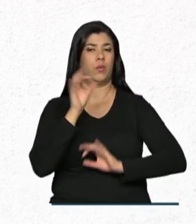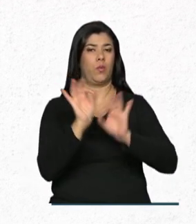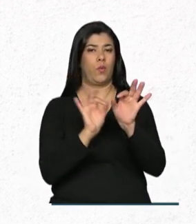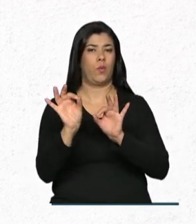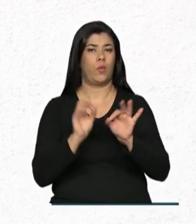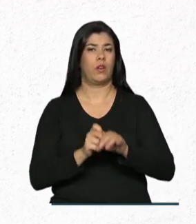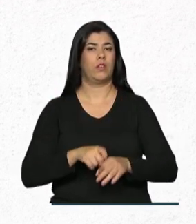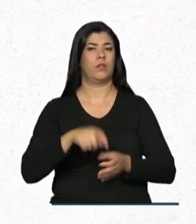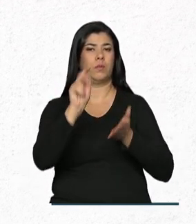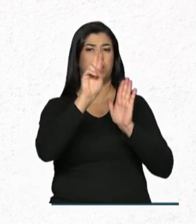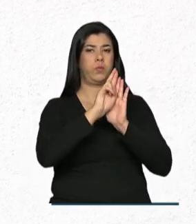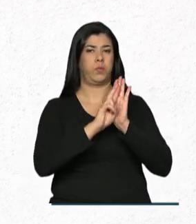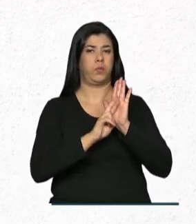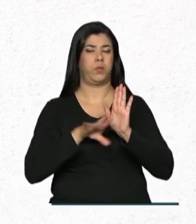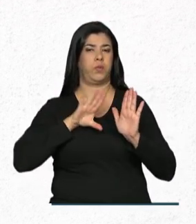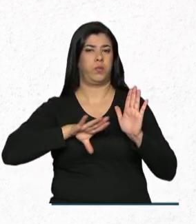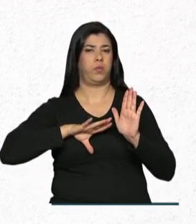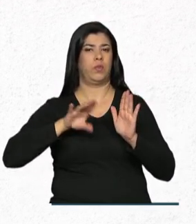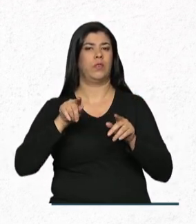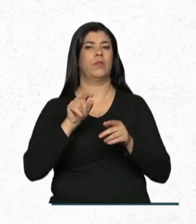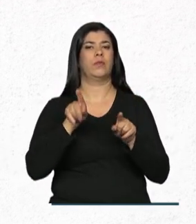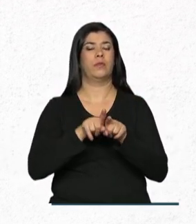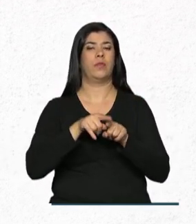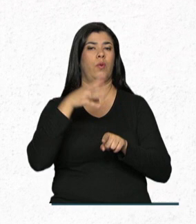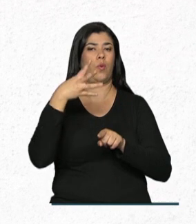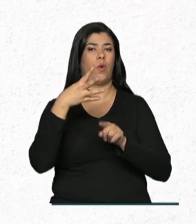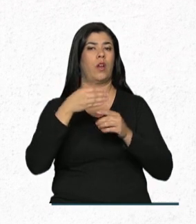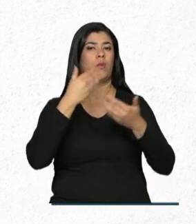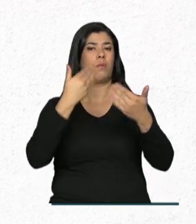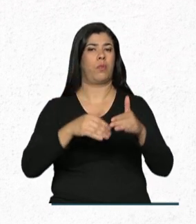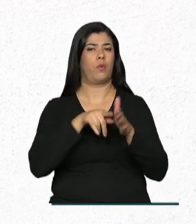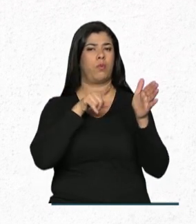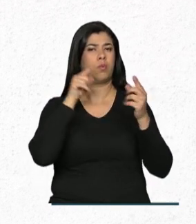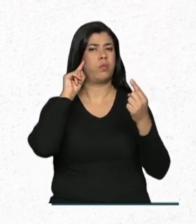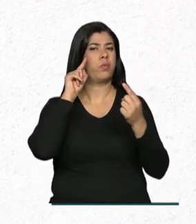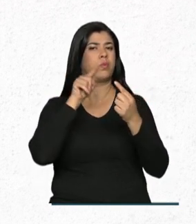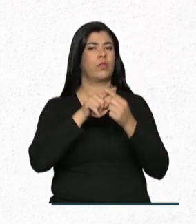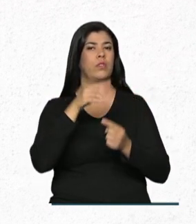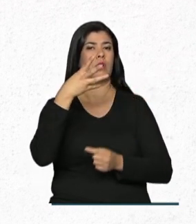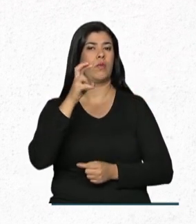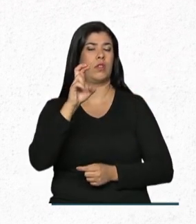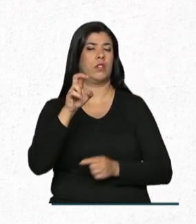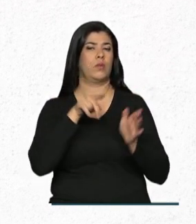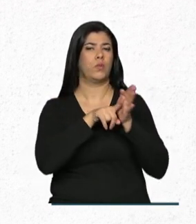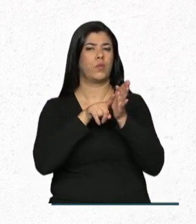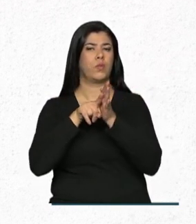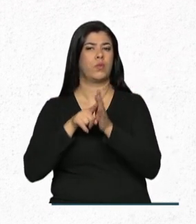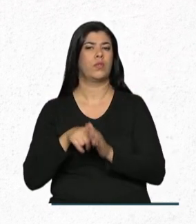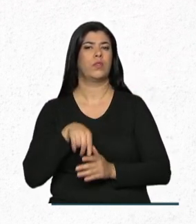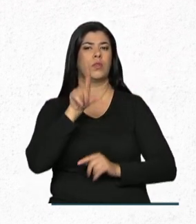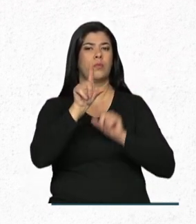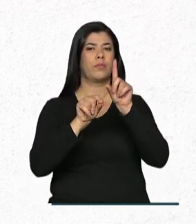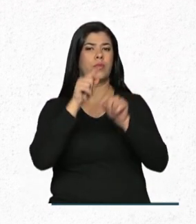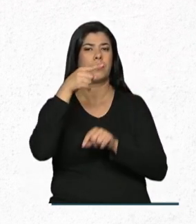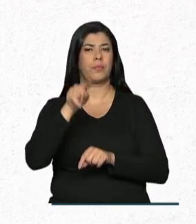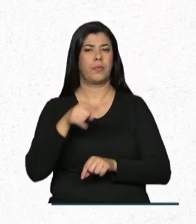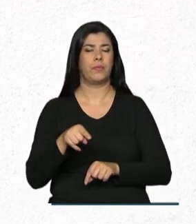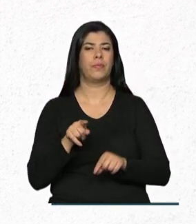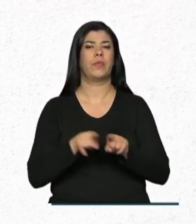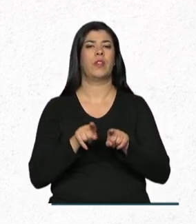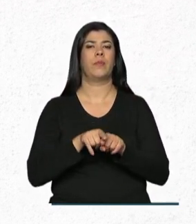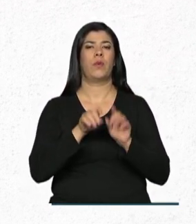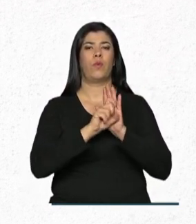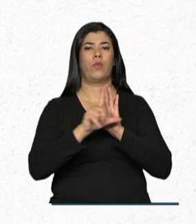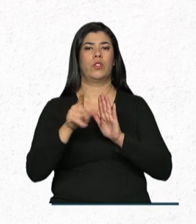redação em língua portuguesa e quatro provas objetivas, contendo cada uma 45 questões de múltipla escolha. O